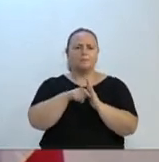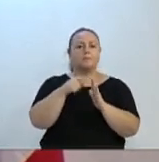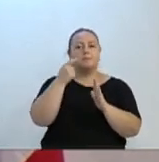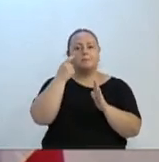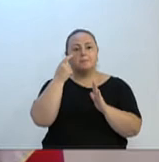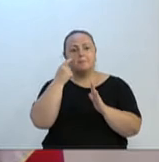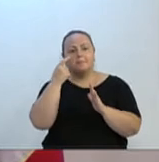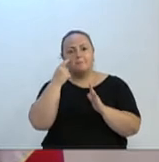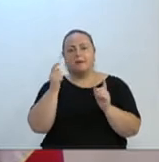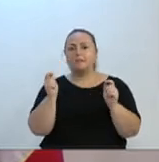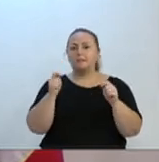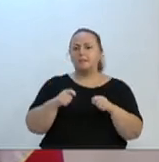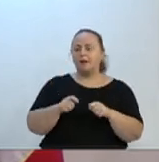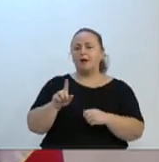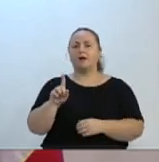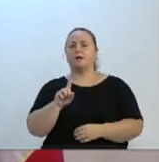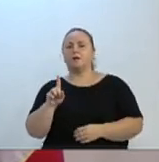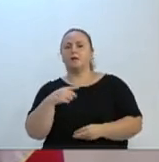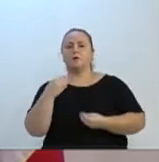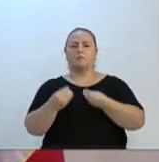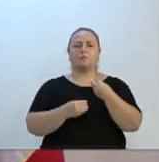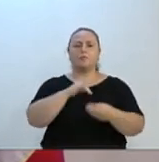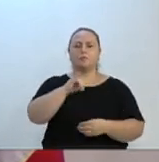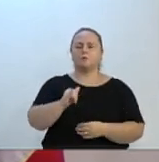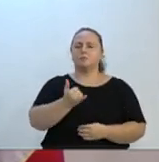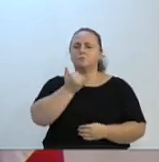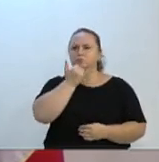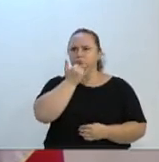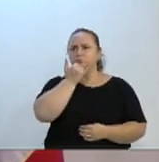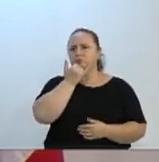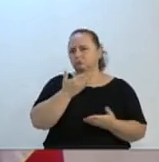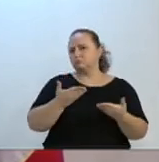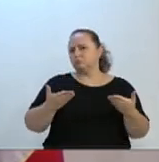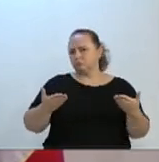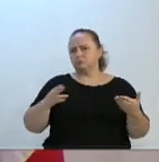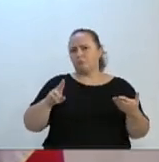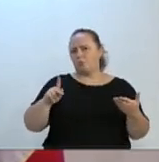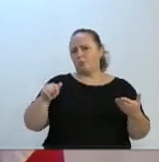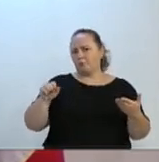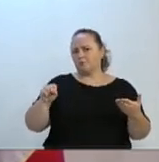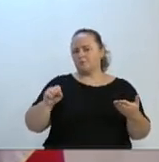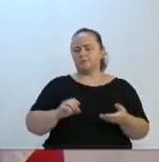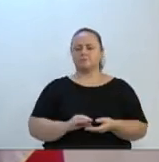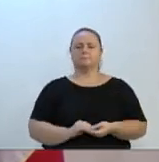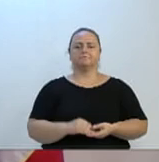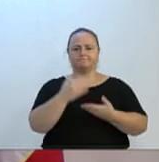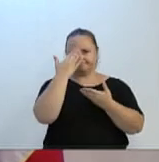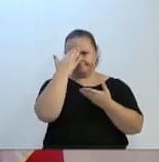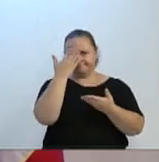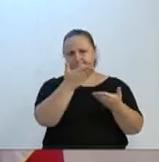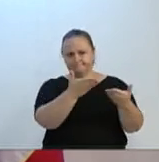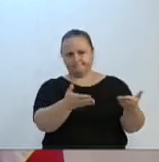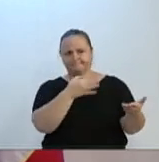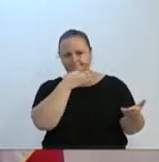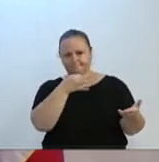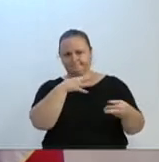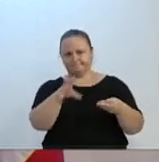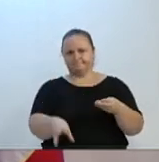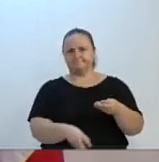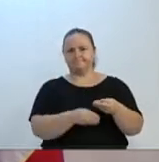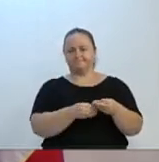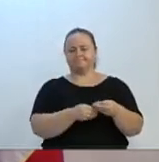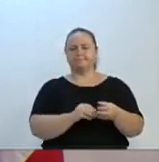possibilidade ou não, obviamente, com justificativas dessa possibilidade. Mas agradeço pelo seu a parte.